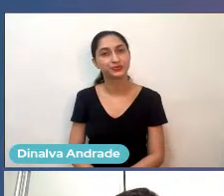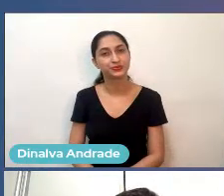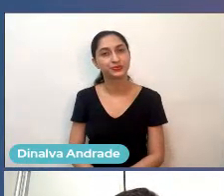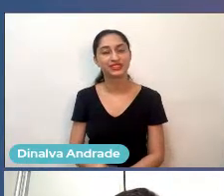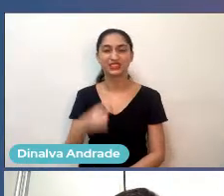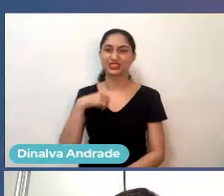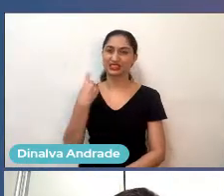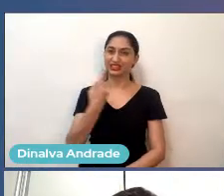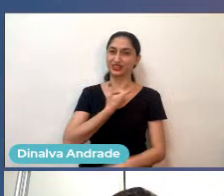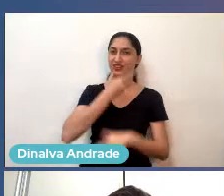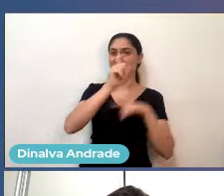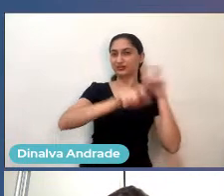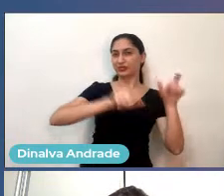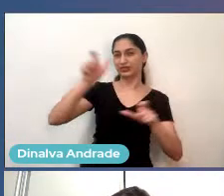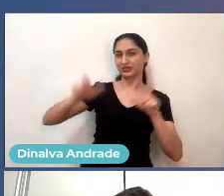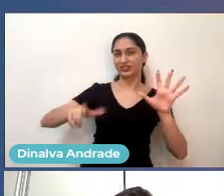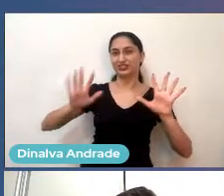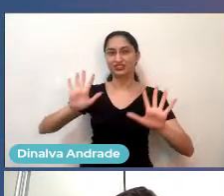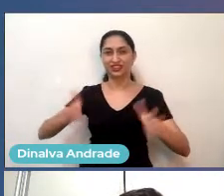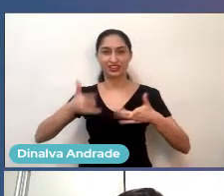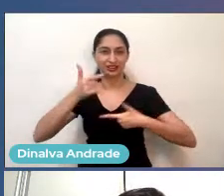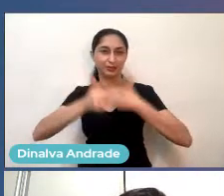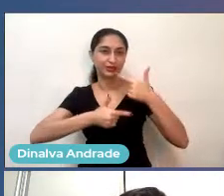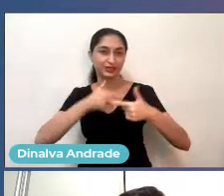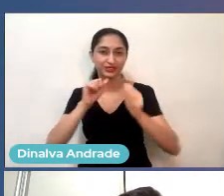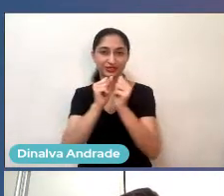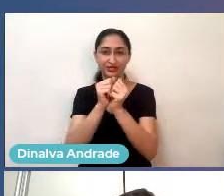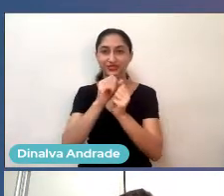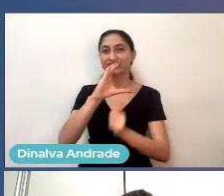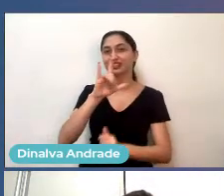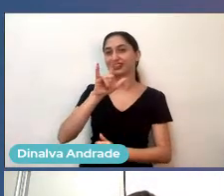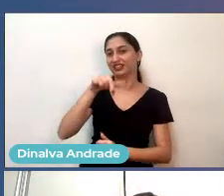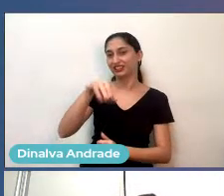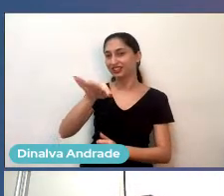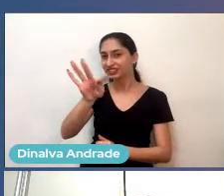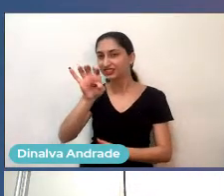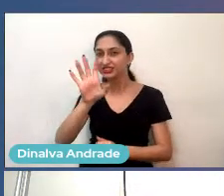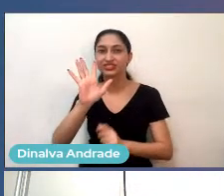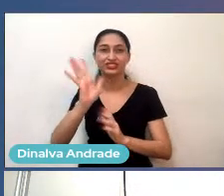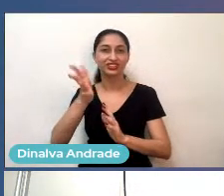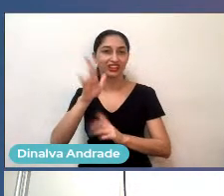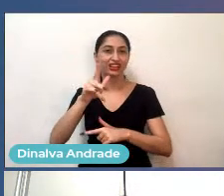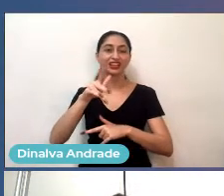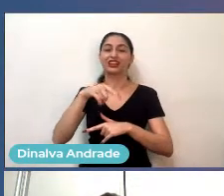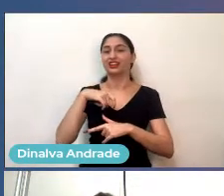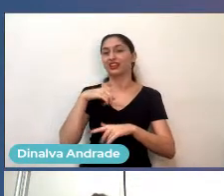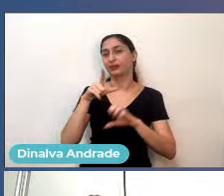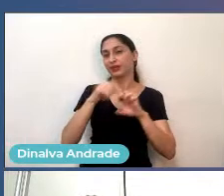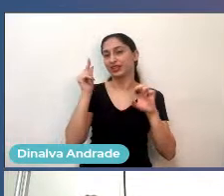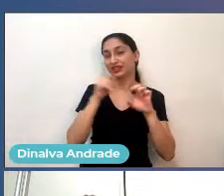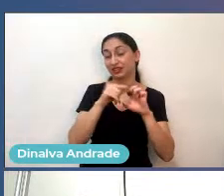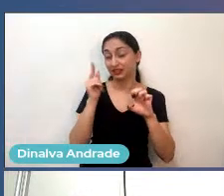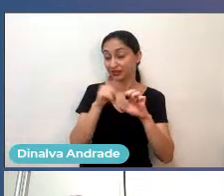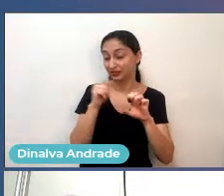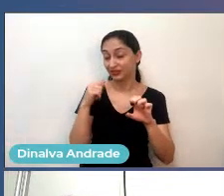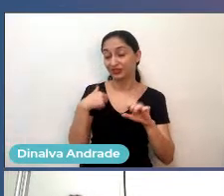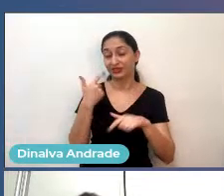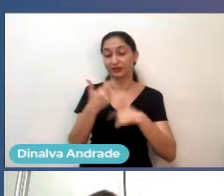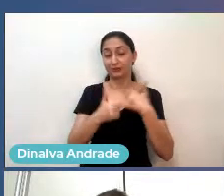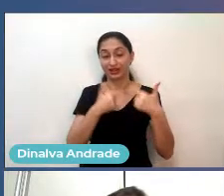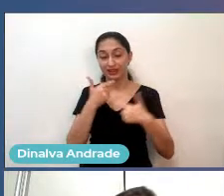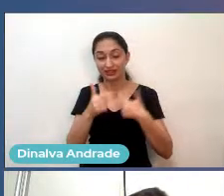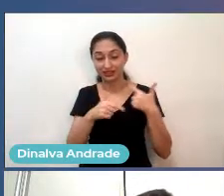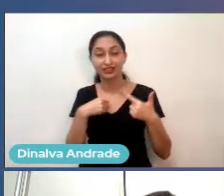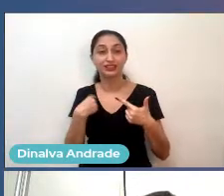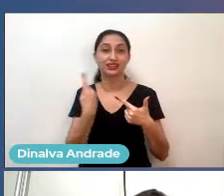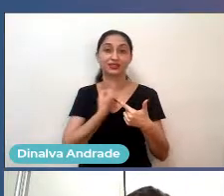monte de gente já no nosso time, a gente já tinha cliente, né, então a vida foi passando enquanto empreendedor, cheio de desafio, e a gente começou a atender